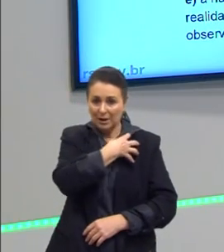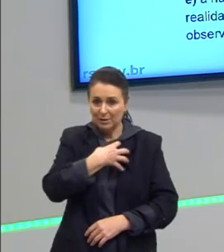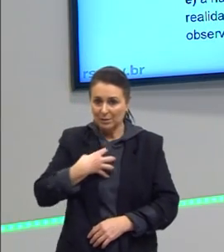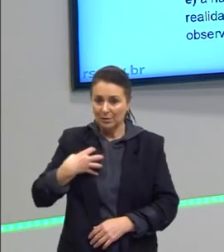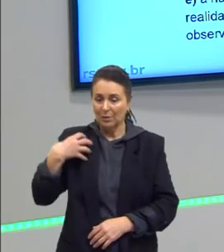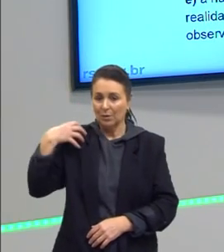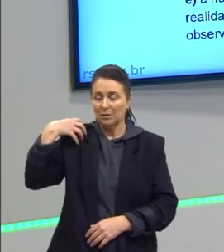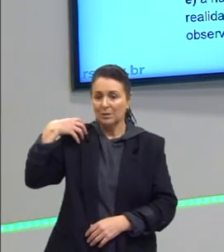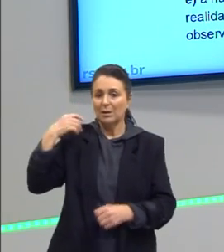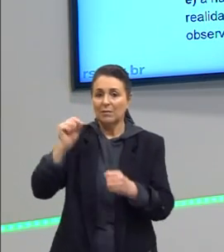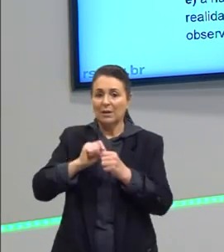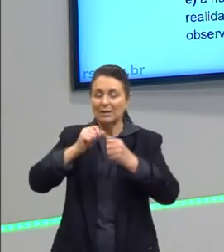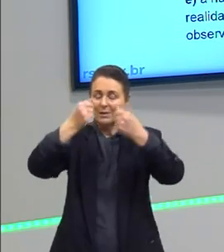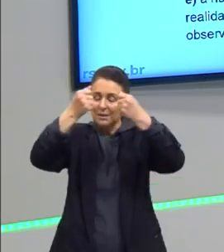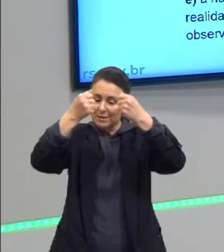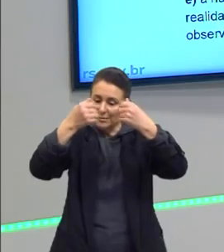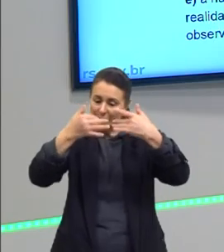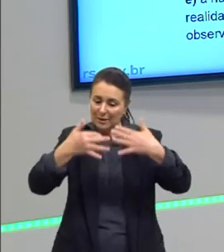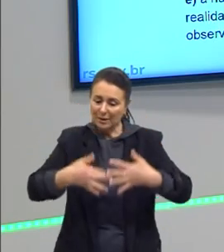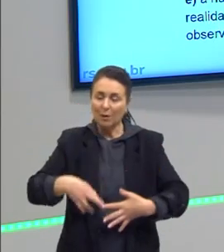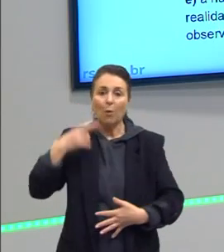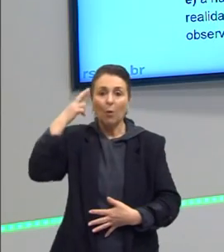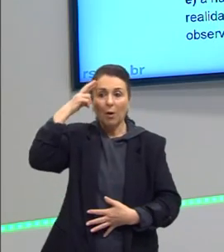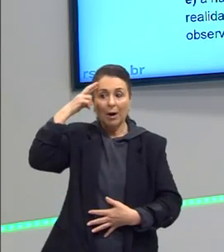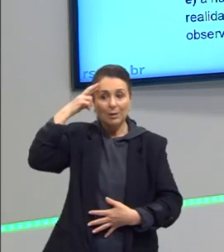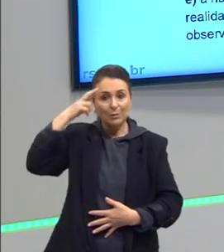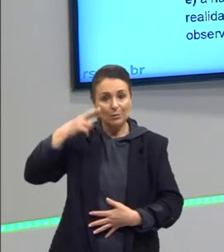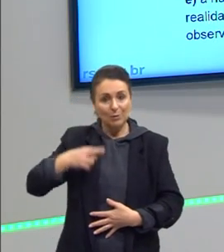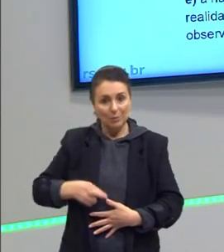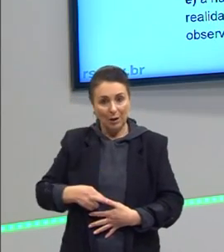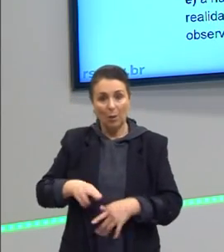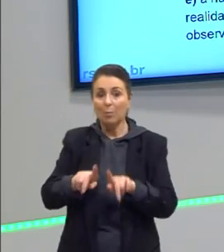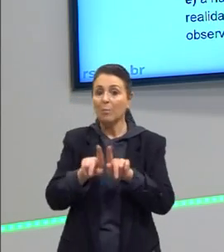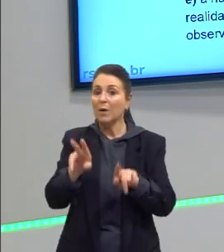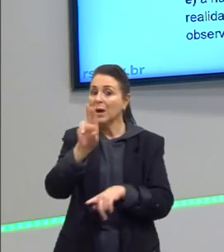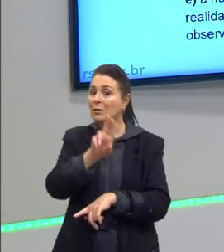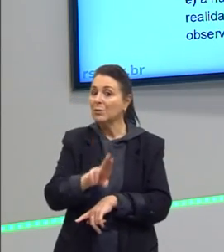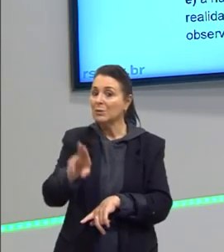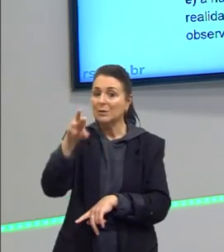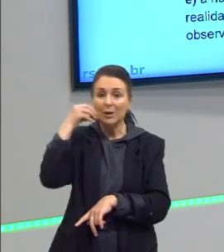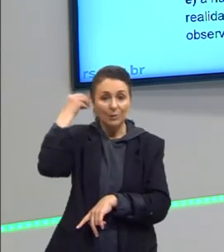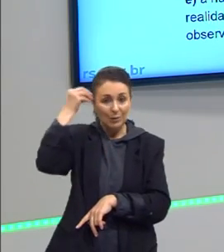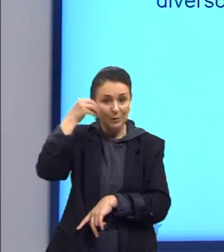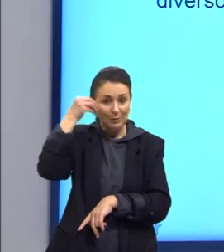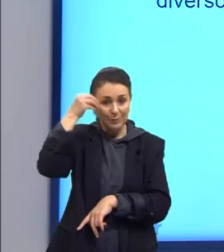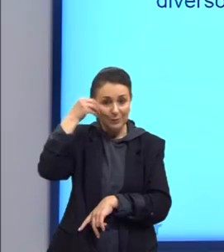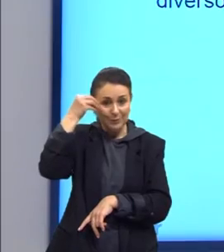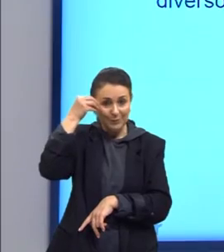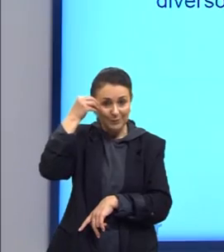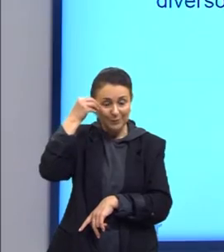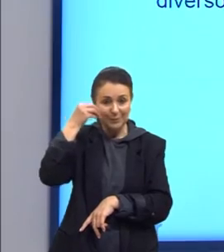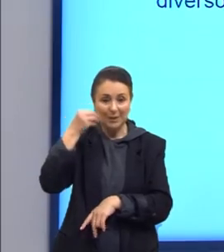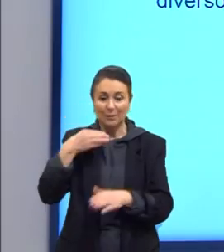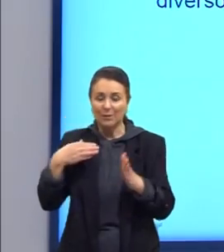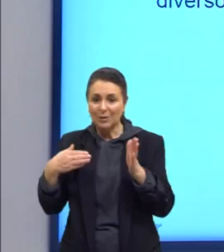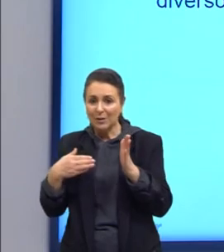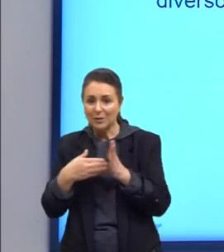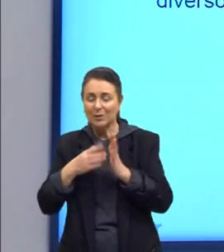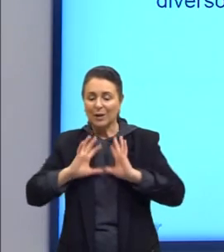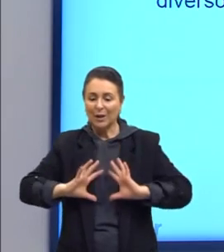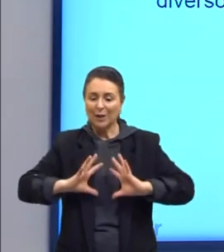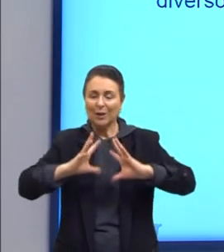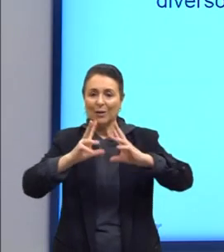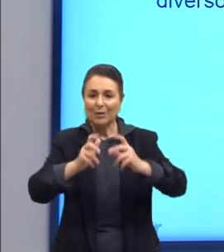explicação racional, mas também pela experiência. Então, sempre atingir racionalmente a totalidade.